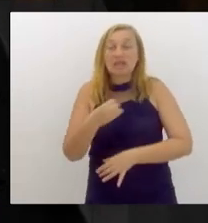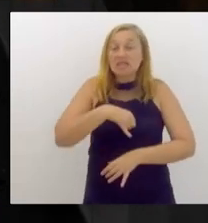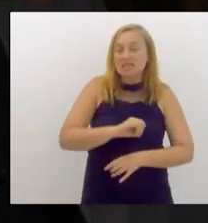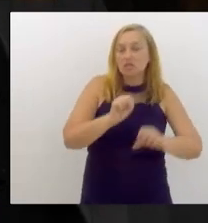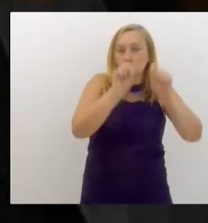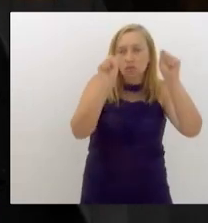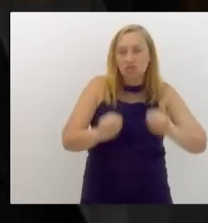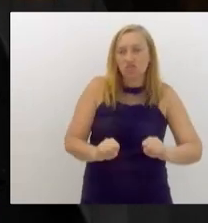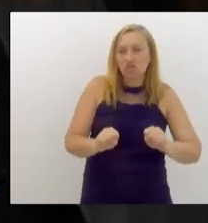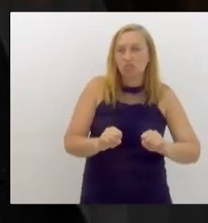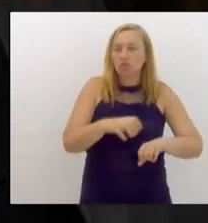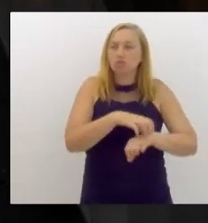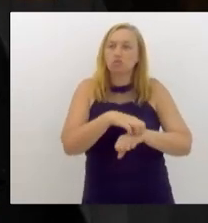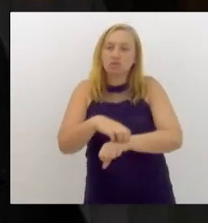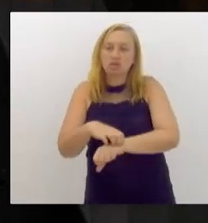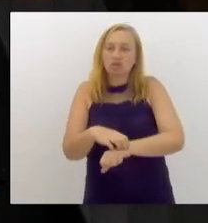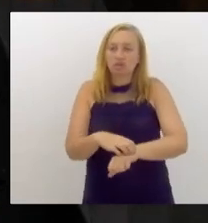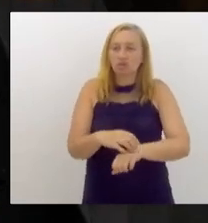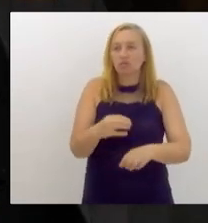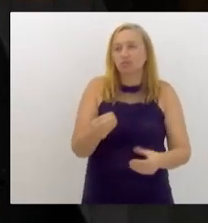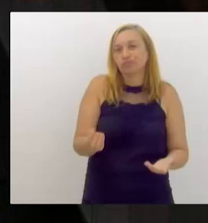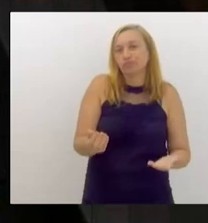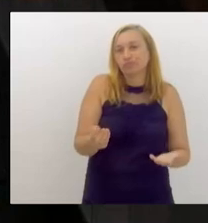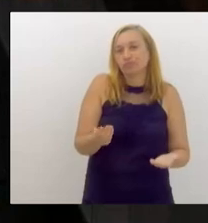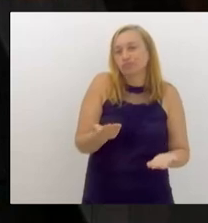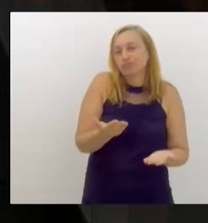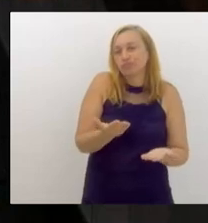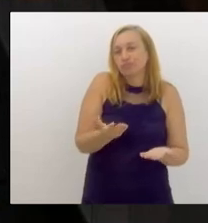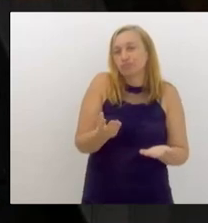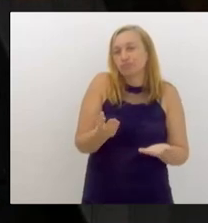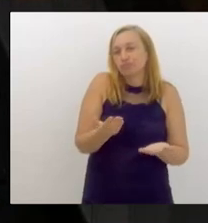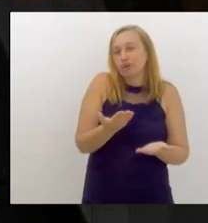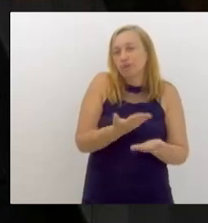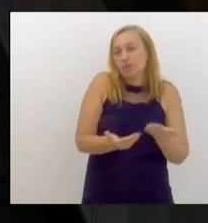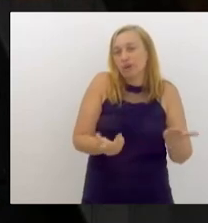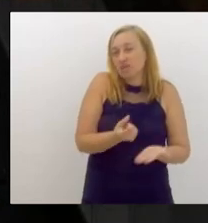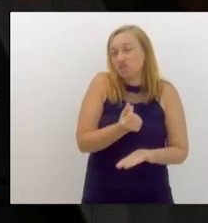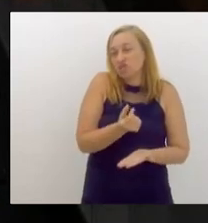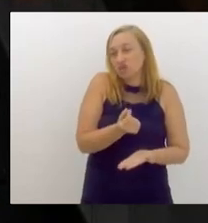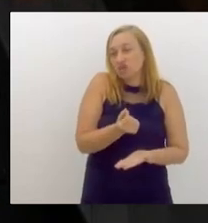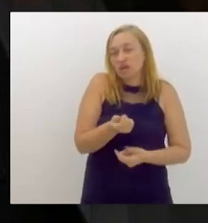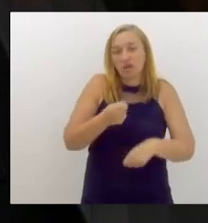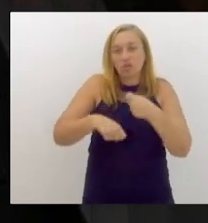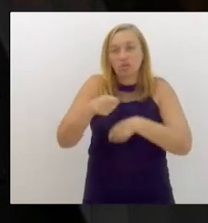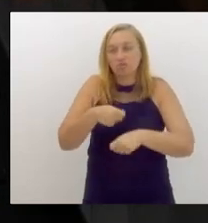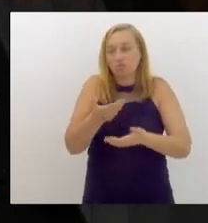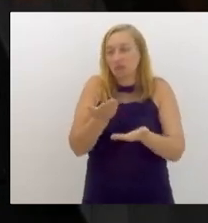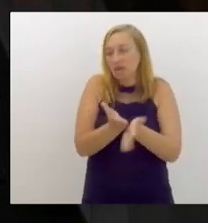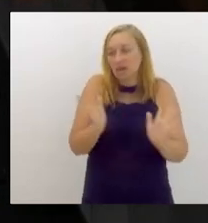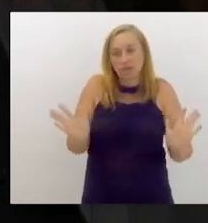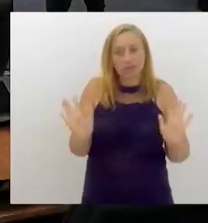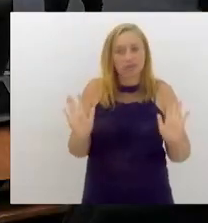transporte entra em falência, a economia se espatifa. Obrigado, presidente.